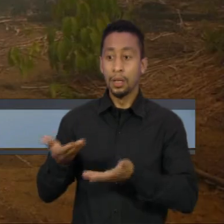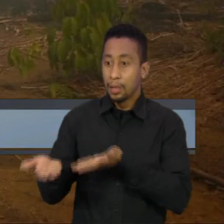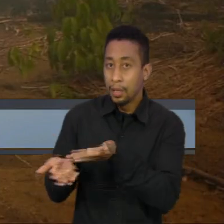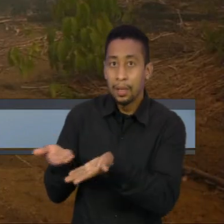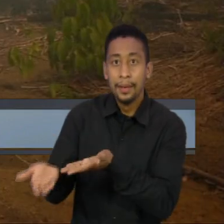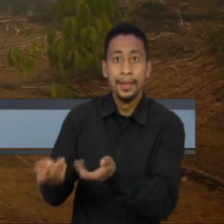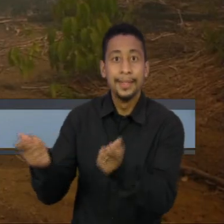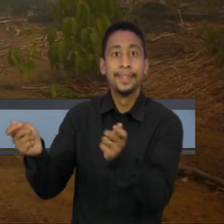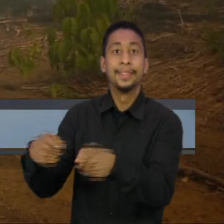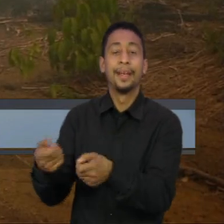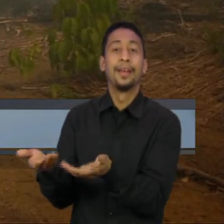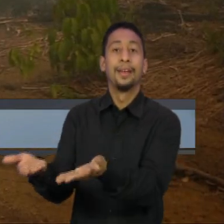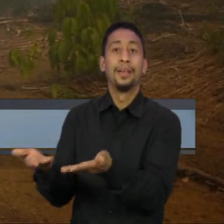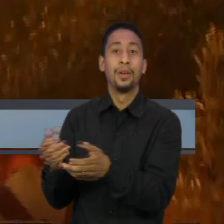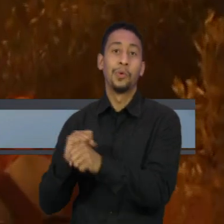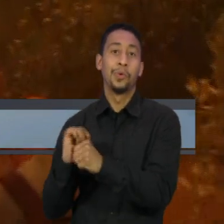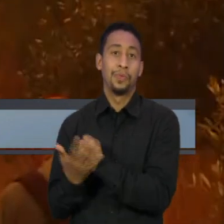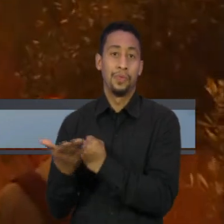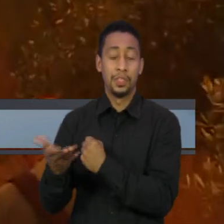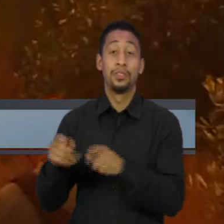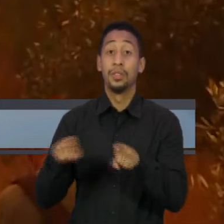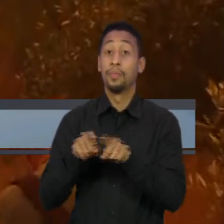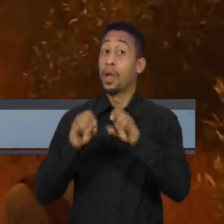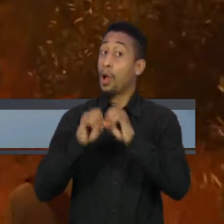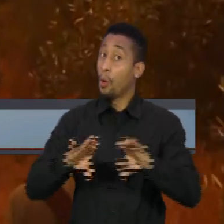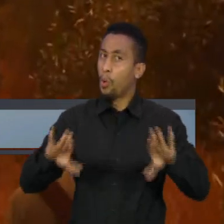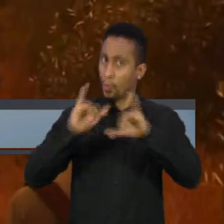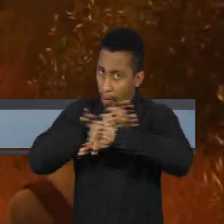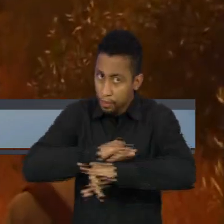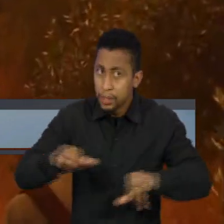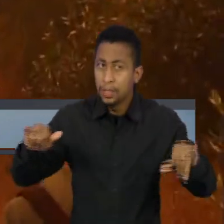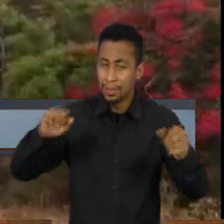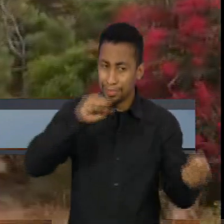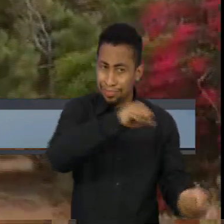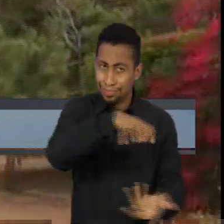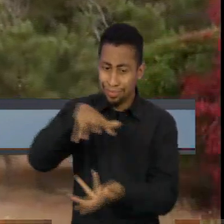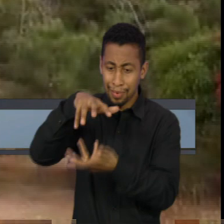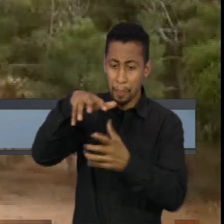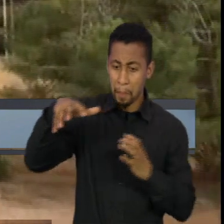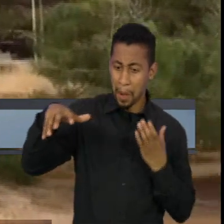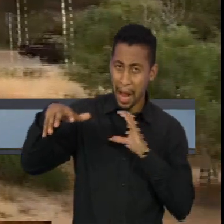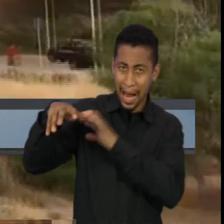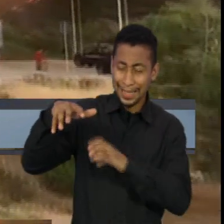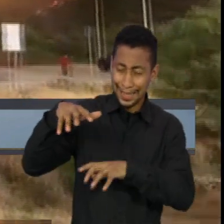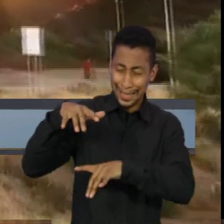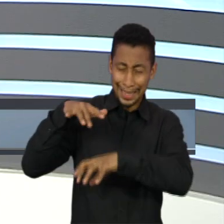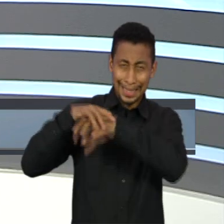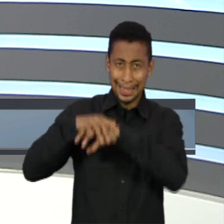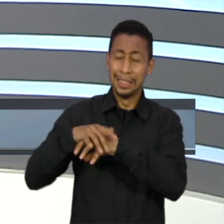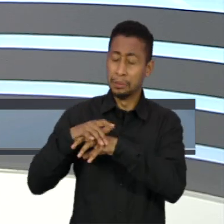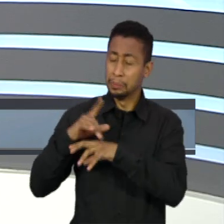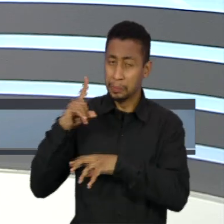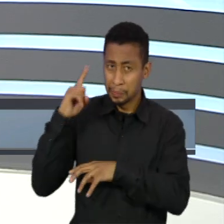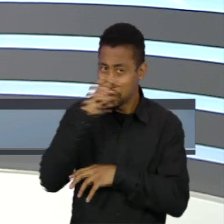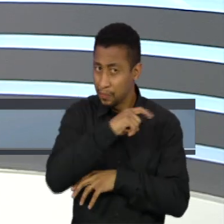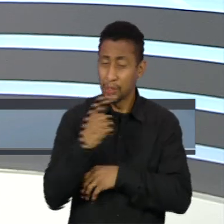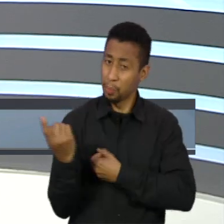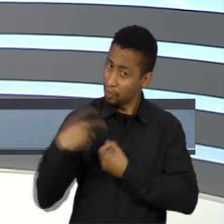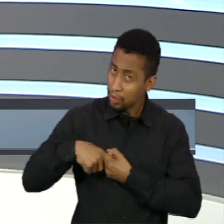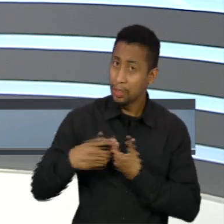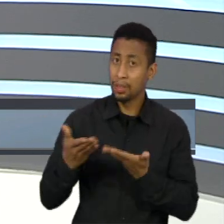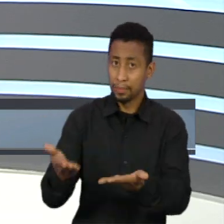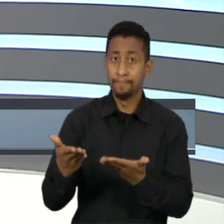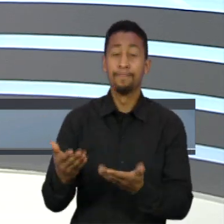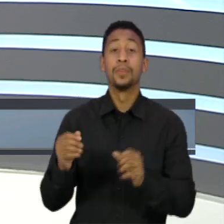Alerta da ONU, mudanças climáticas causadas pela ação dos seres humanos são irreversíveis. Para comentar esses e outros